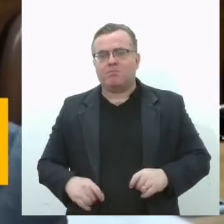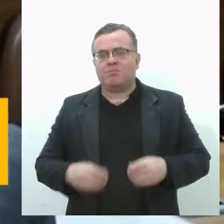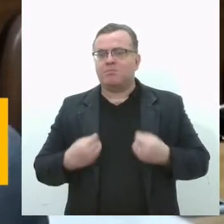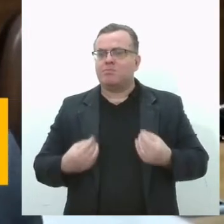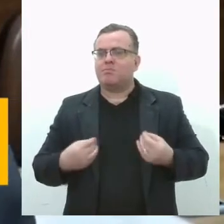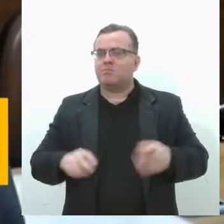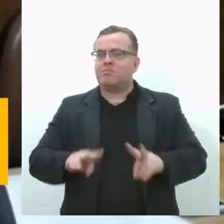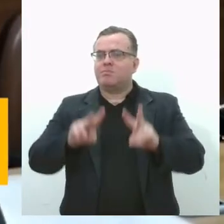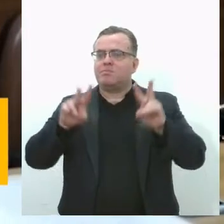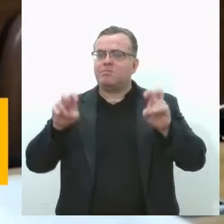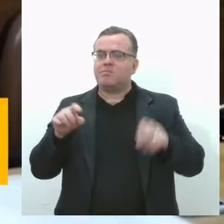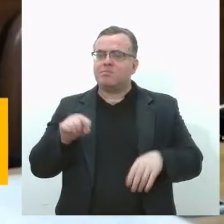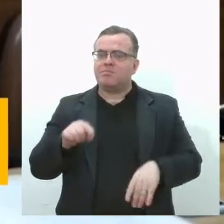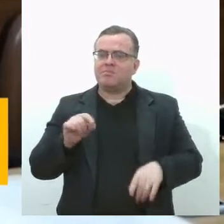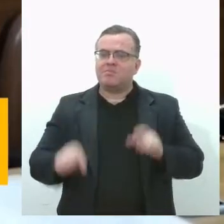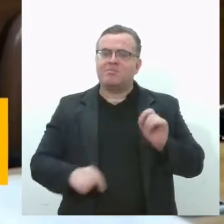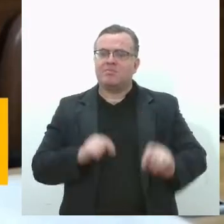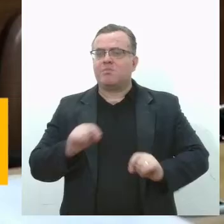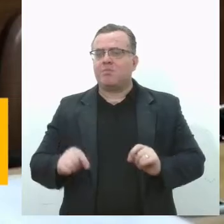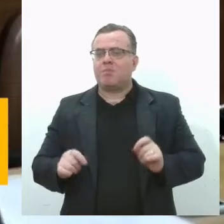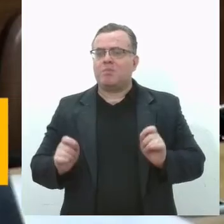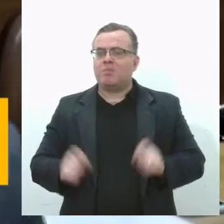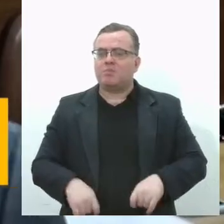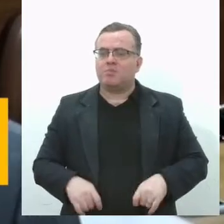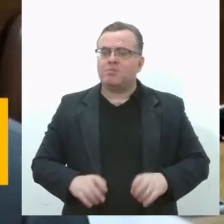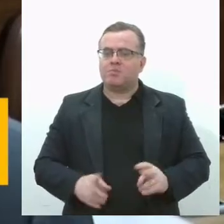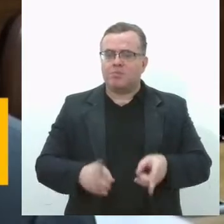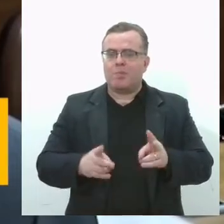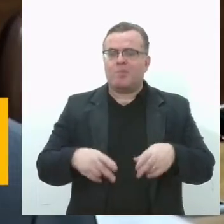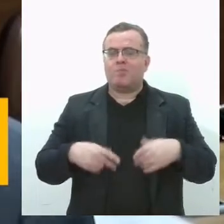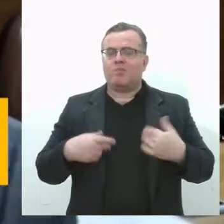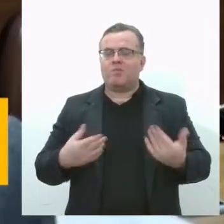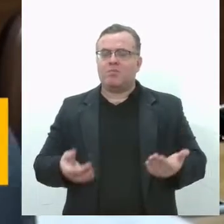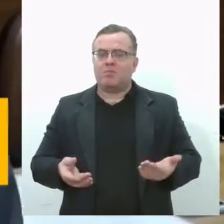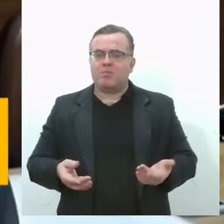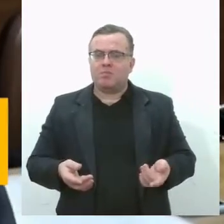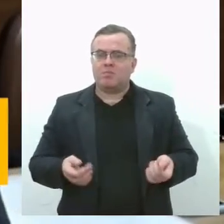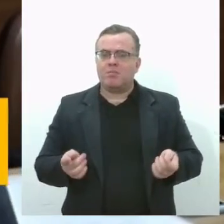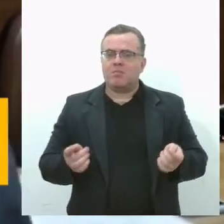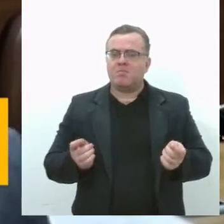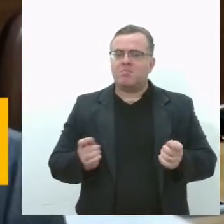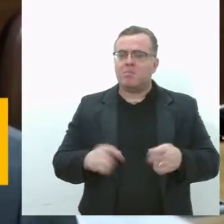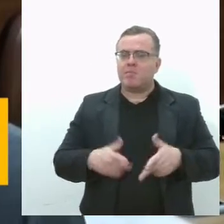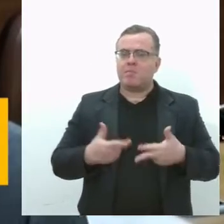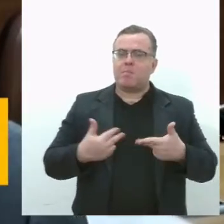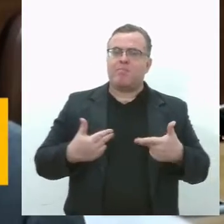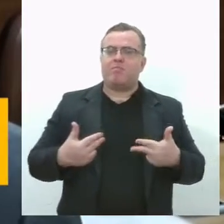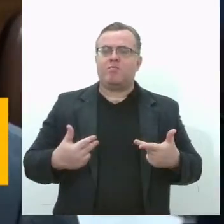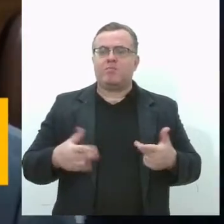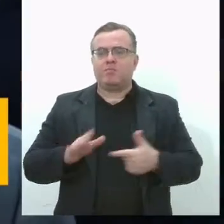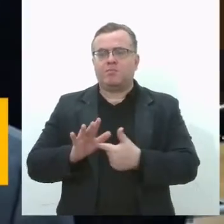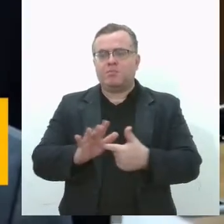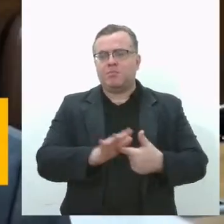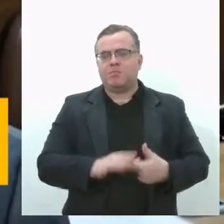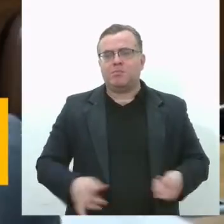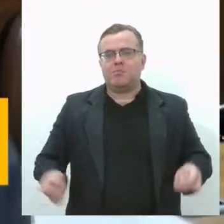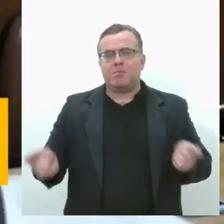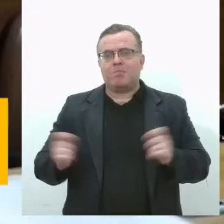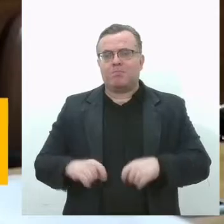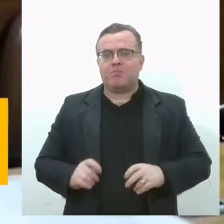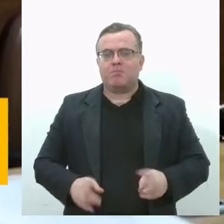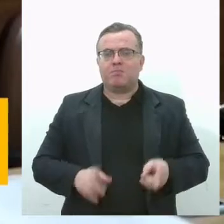faço aqui até um apelo ao Ministério Público, que possa, na medida do seu alcance, tomar